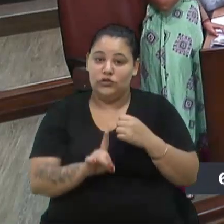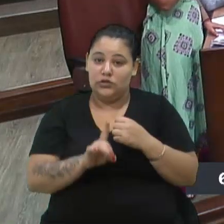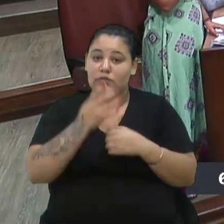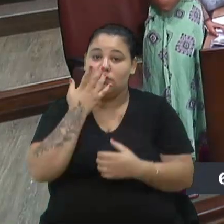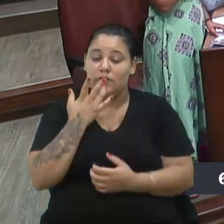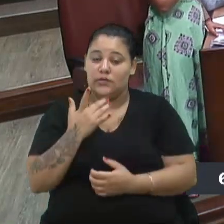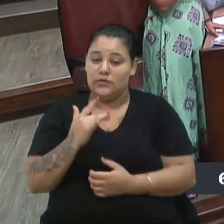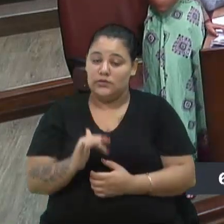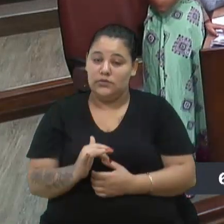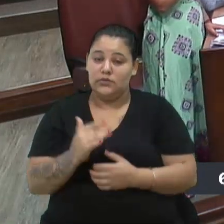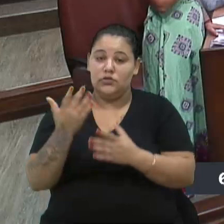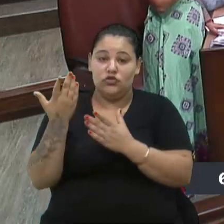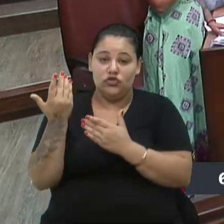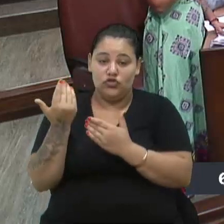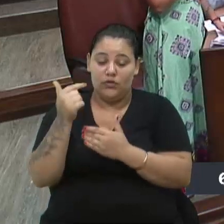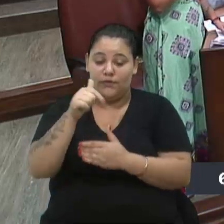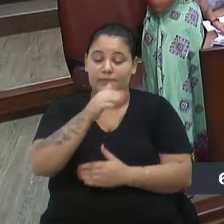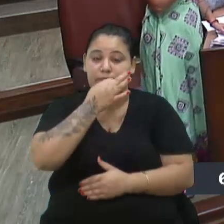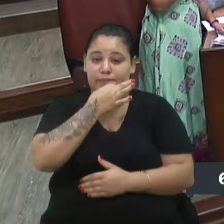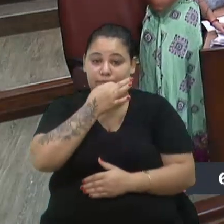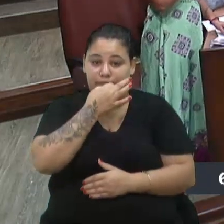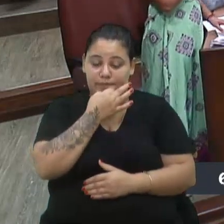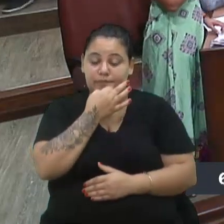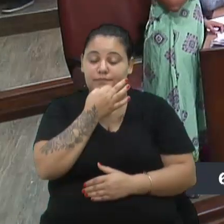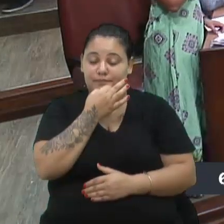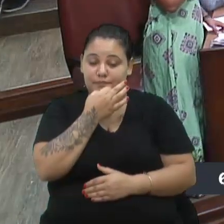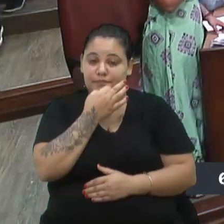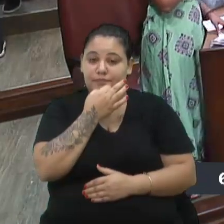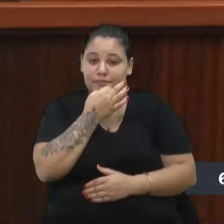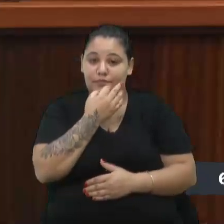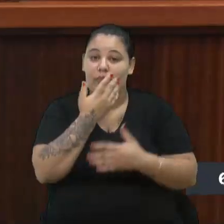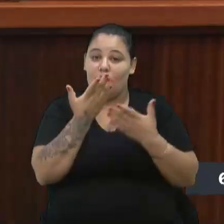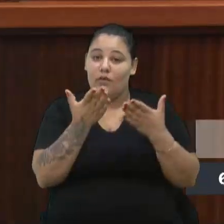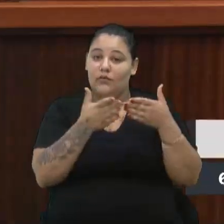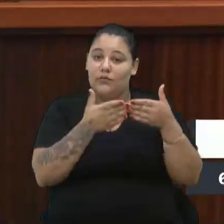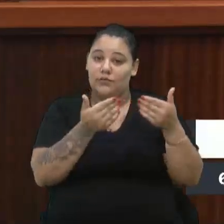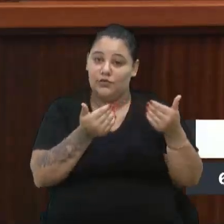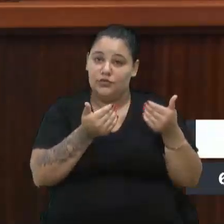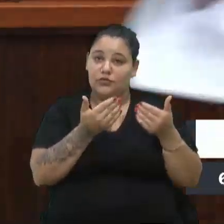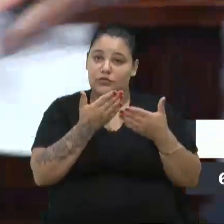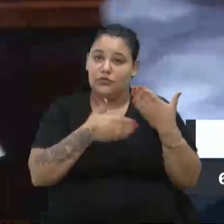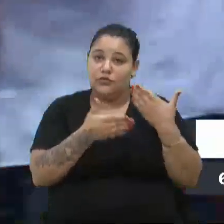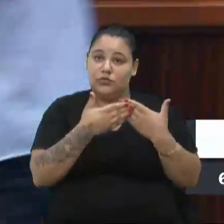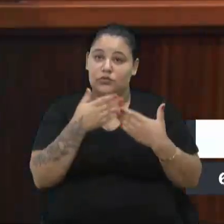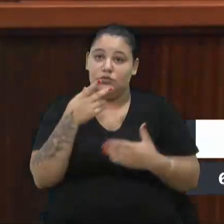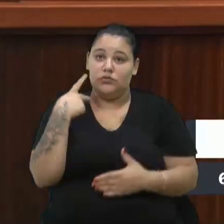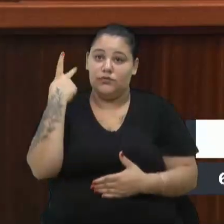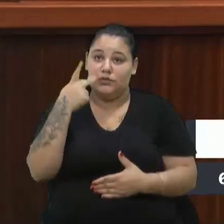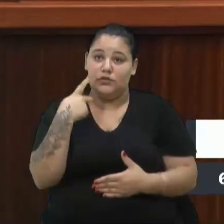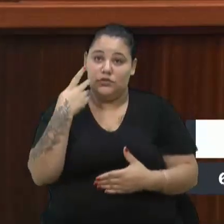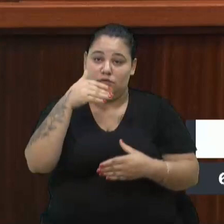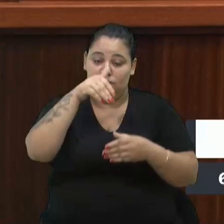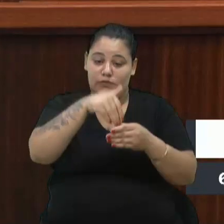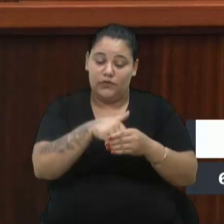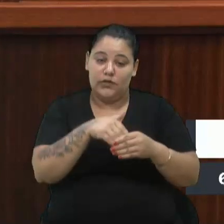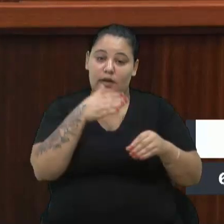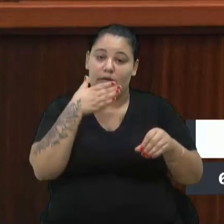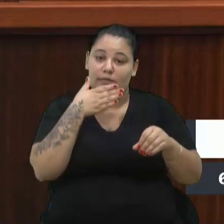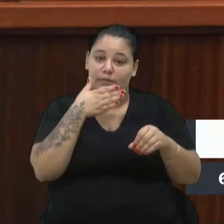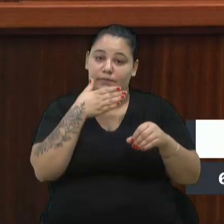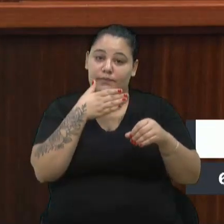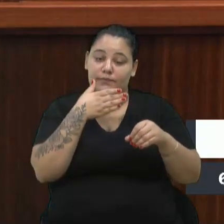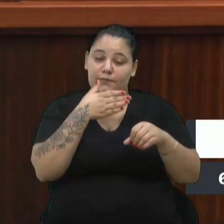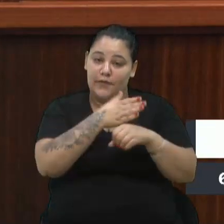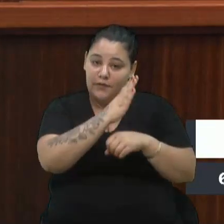e adolescentes aqui da nossa cidade. Então, peço aos nobres pares que a gente possa votar favorável a